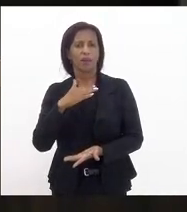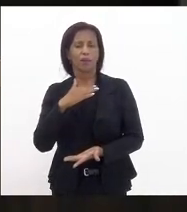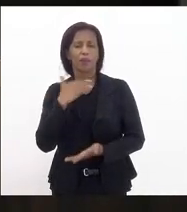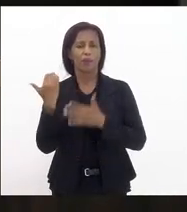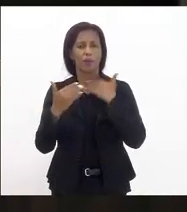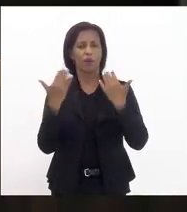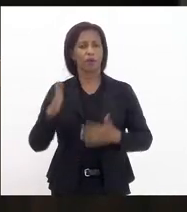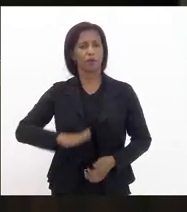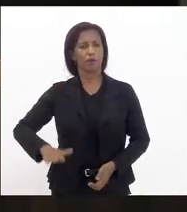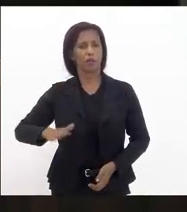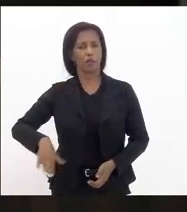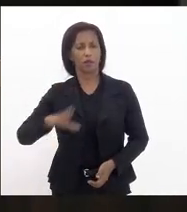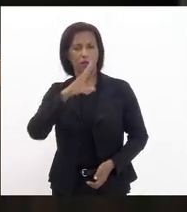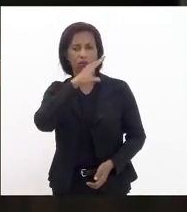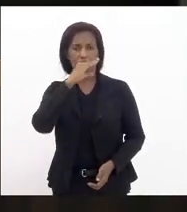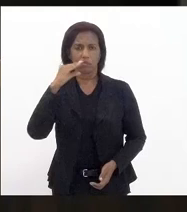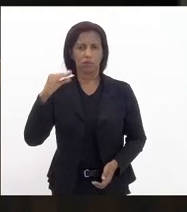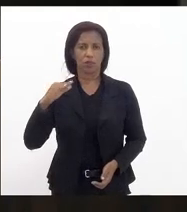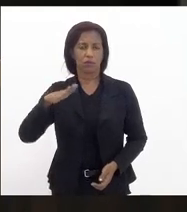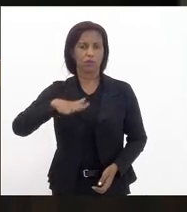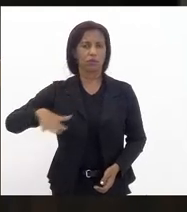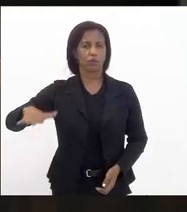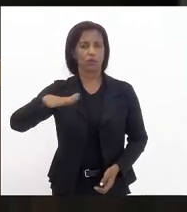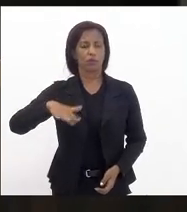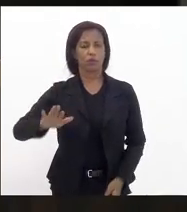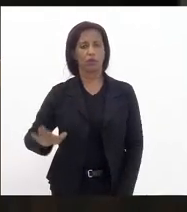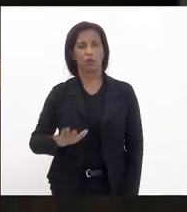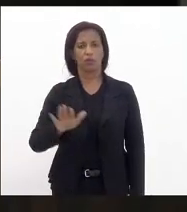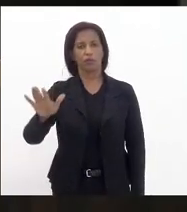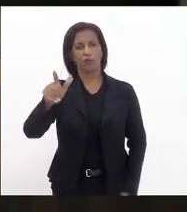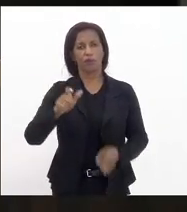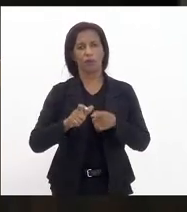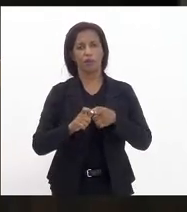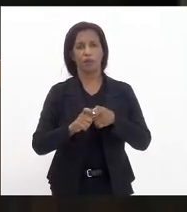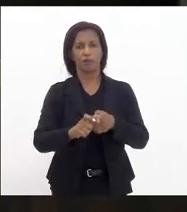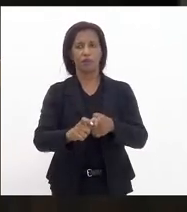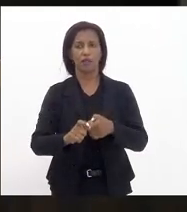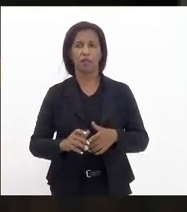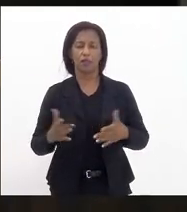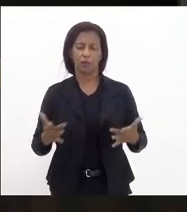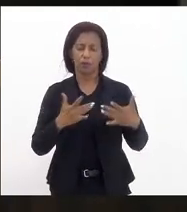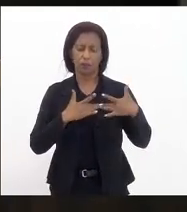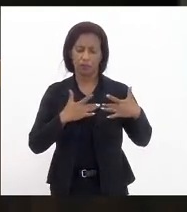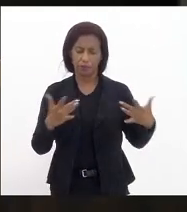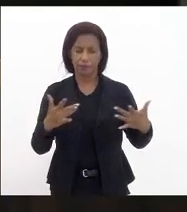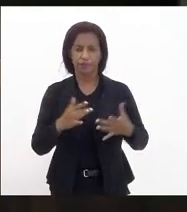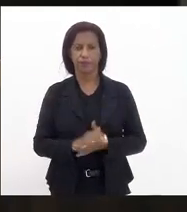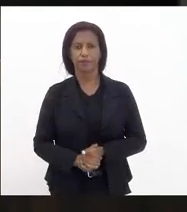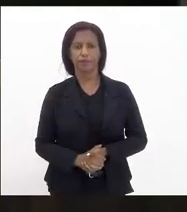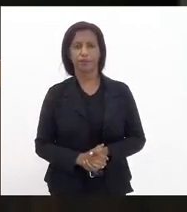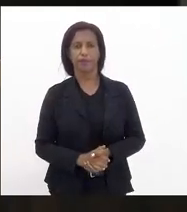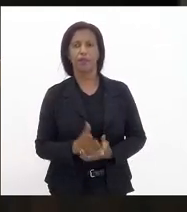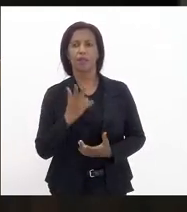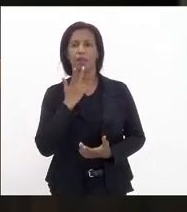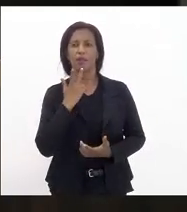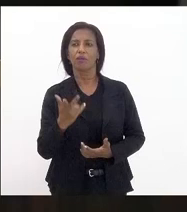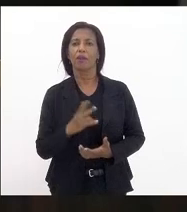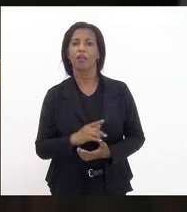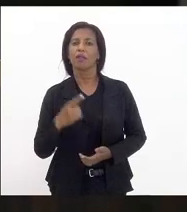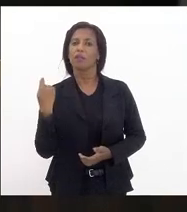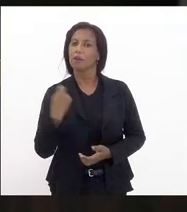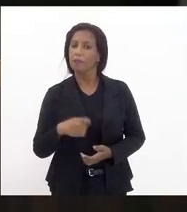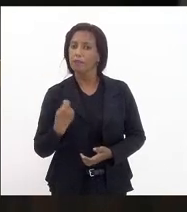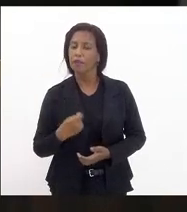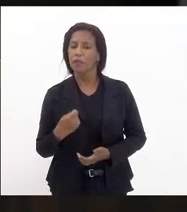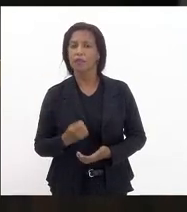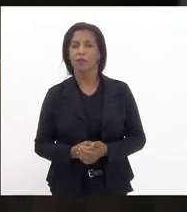nossas crianças e adolescentes nos territórios de favela e periferia então aqui me solidarizar e dizer que a gente precisa